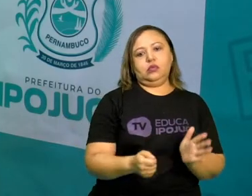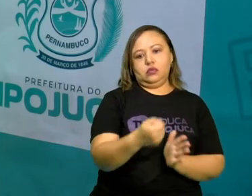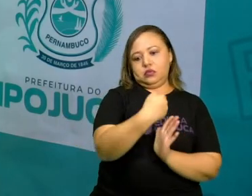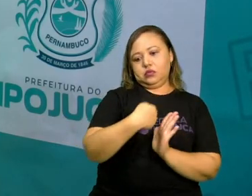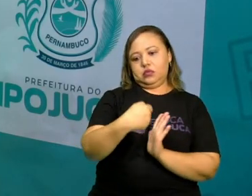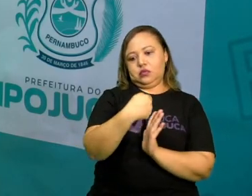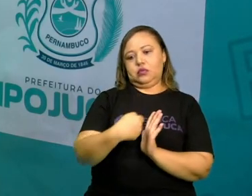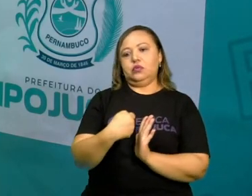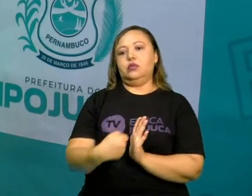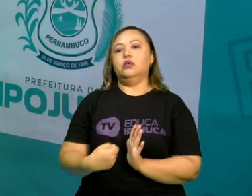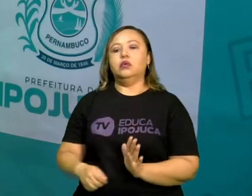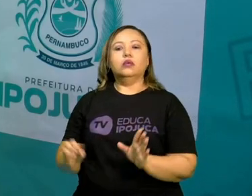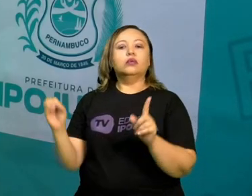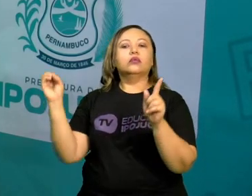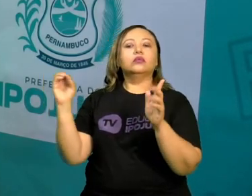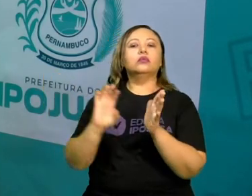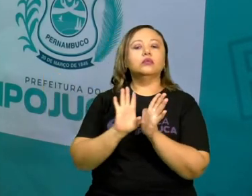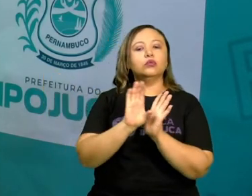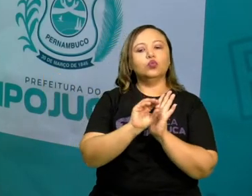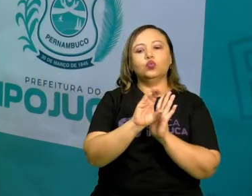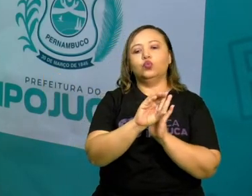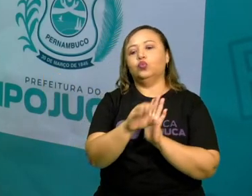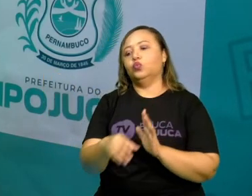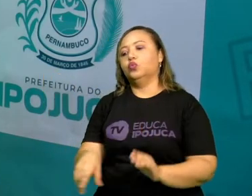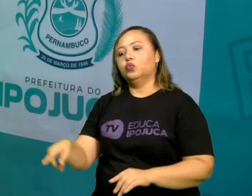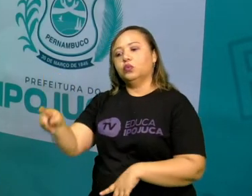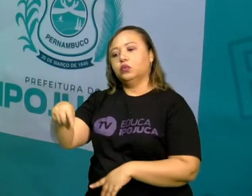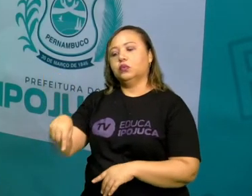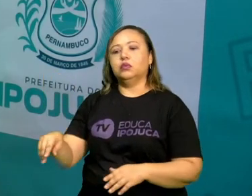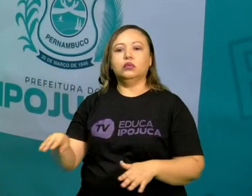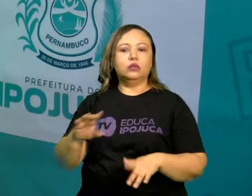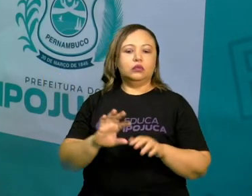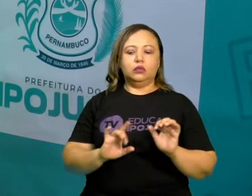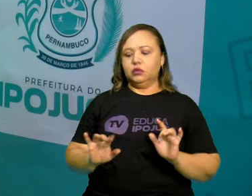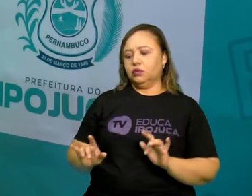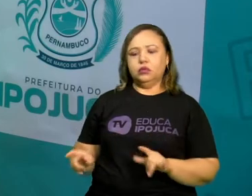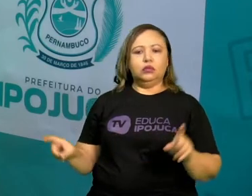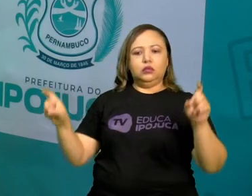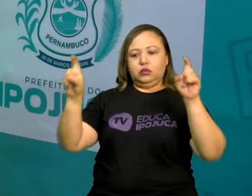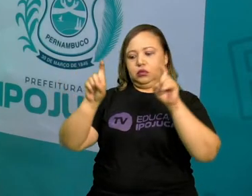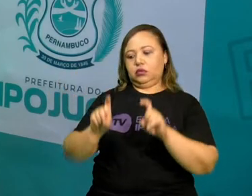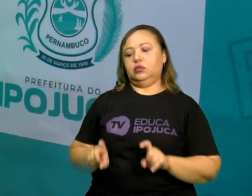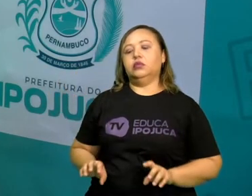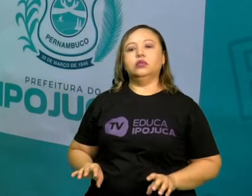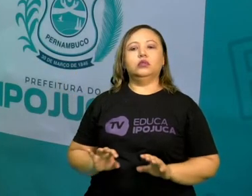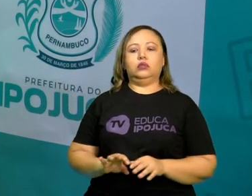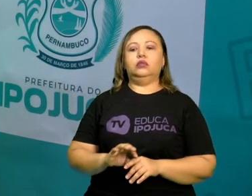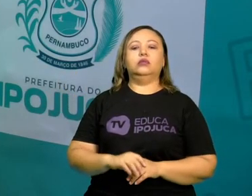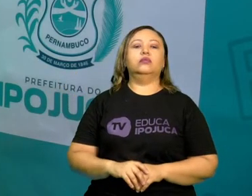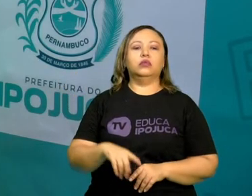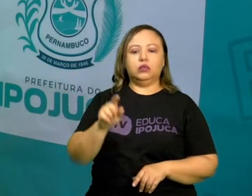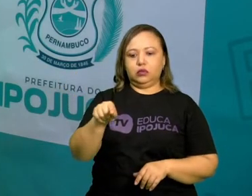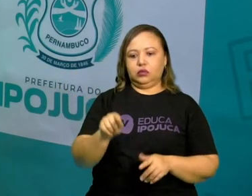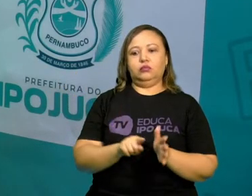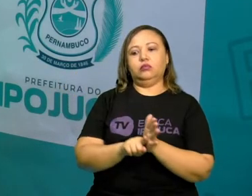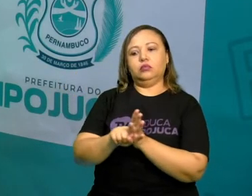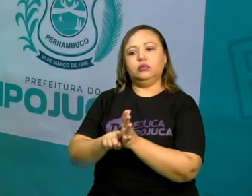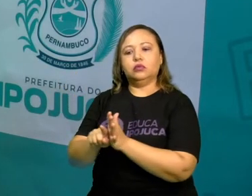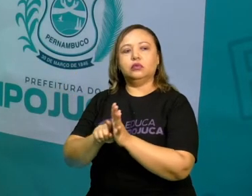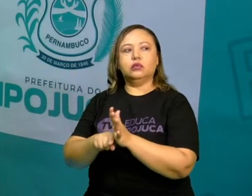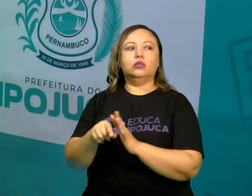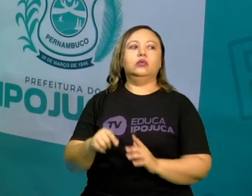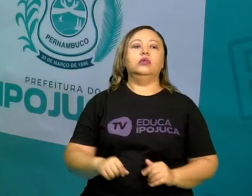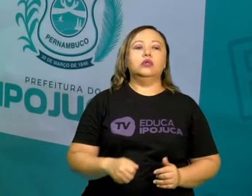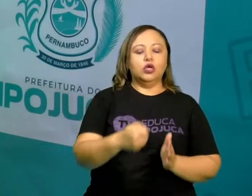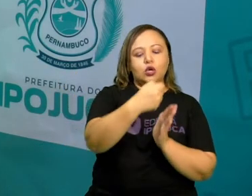colocar no Google, na internet. O que é o Estado, o que é uma nação e o que é um país. Tá bom? Pesquisa isso bem